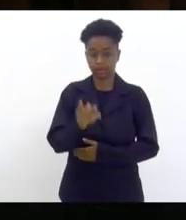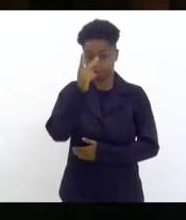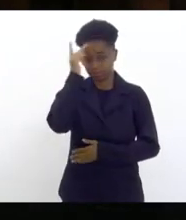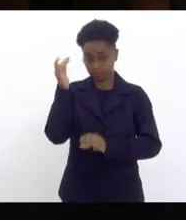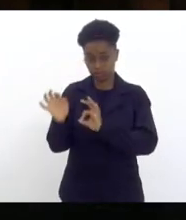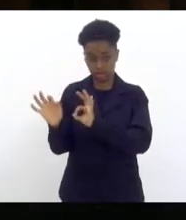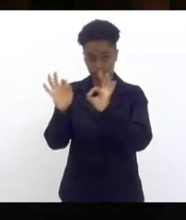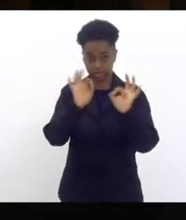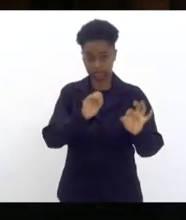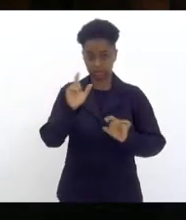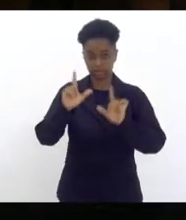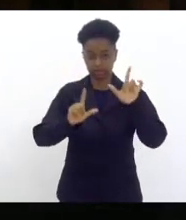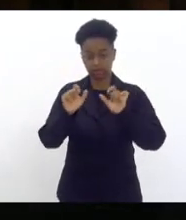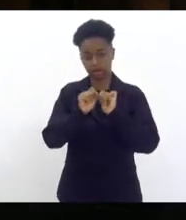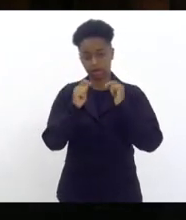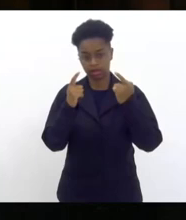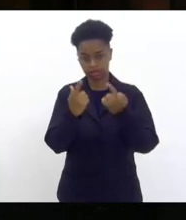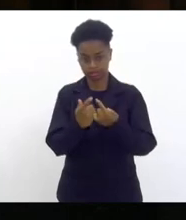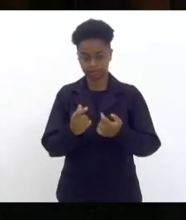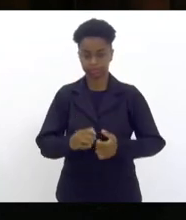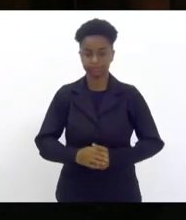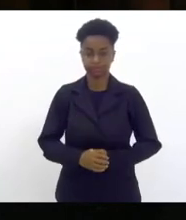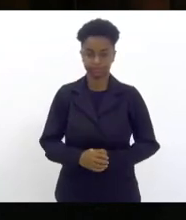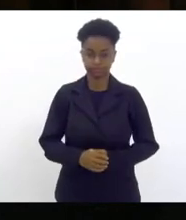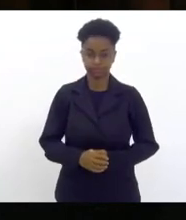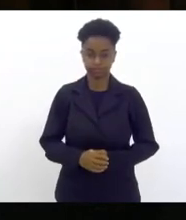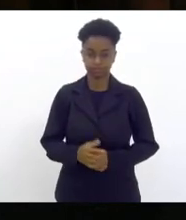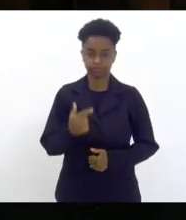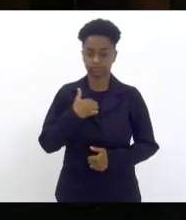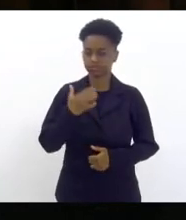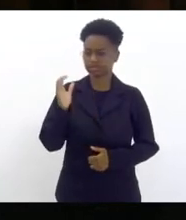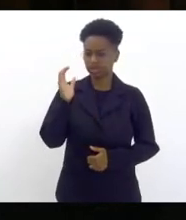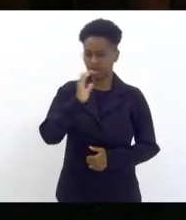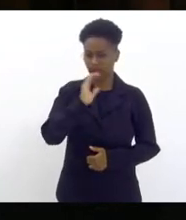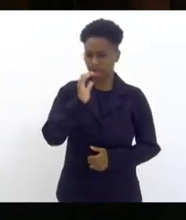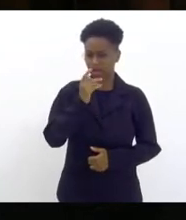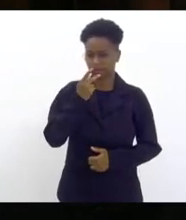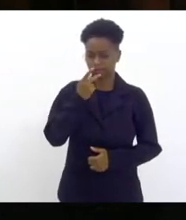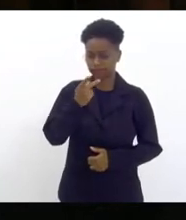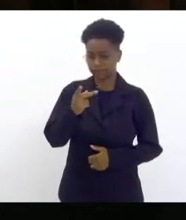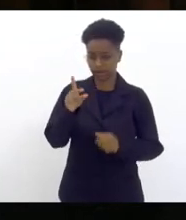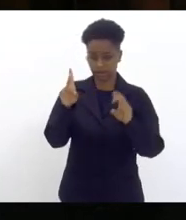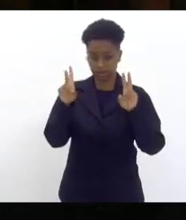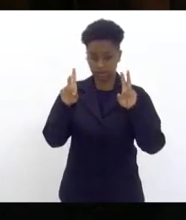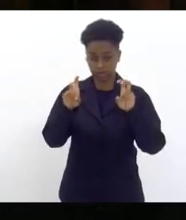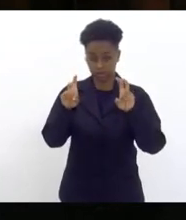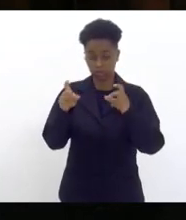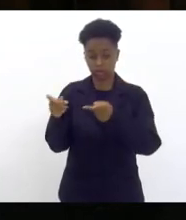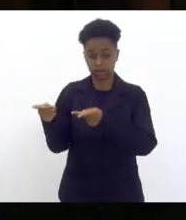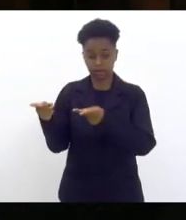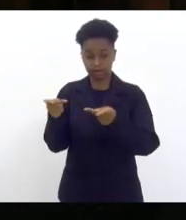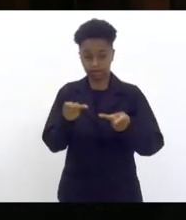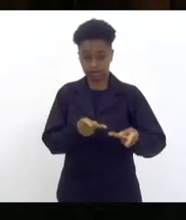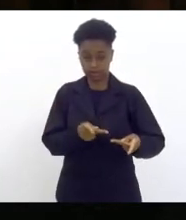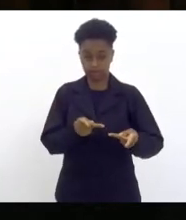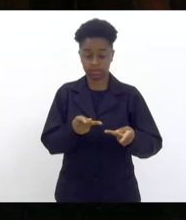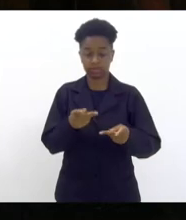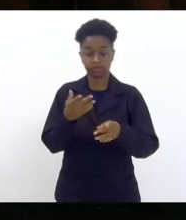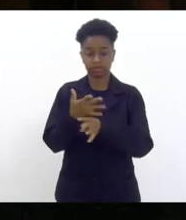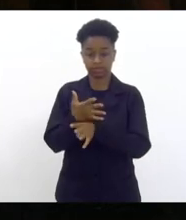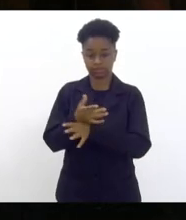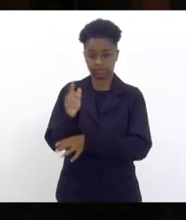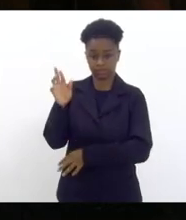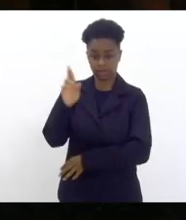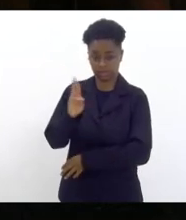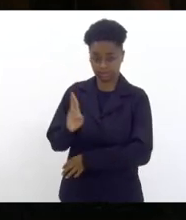telespectadores da TV Alerj eu queria falar rapidamente sobre uma visita ao município de Resende